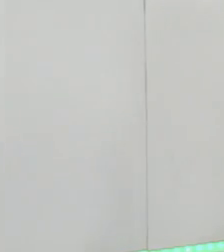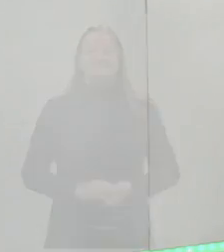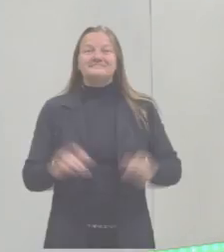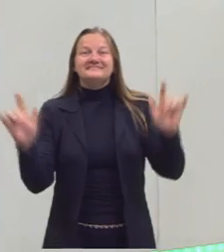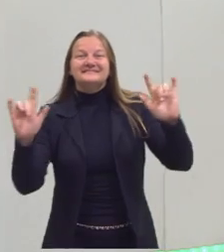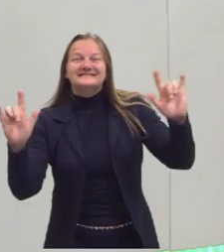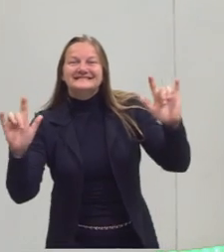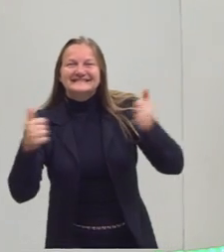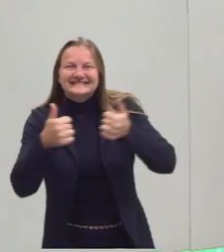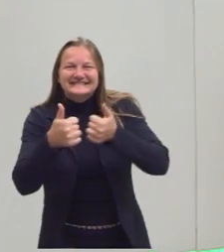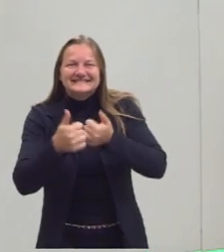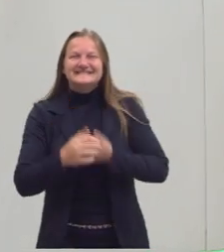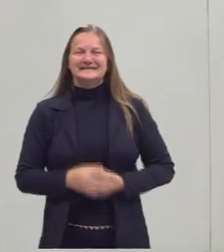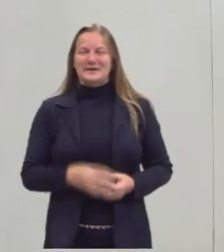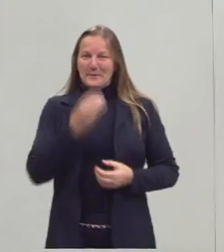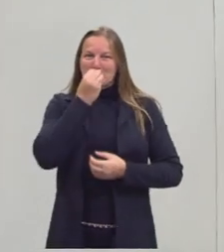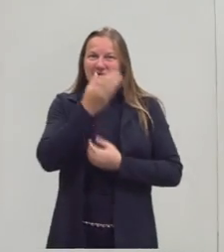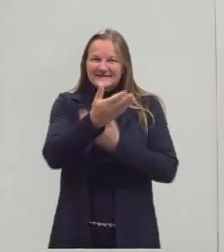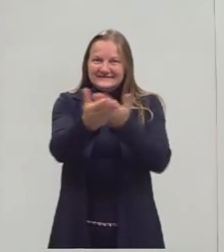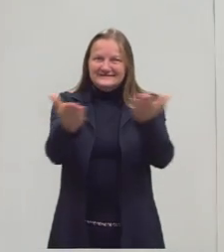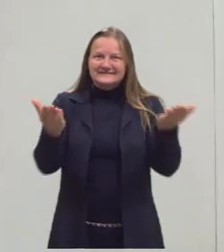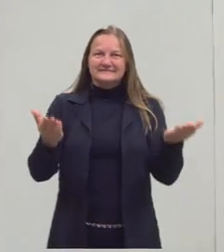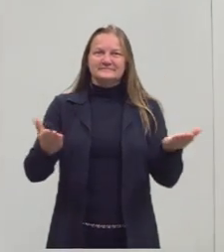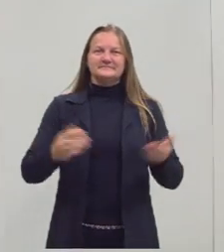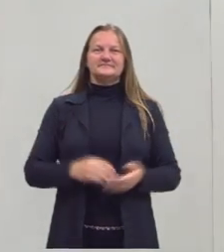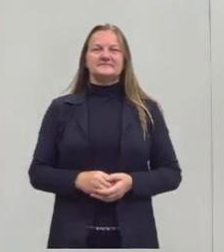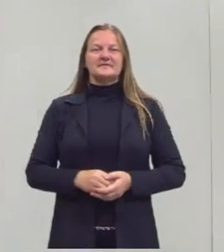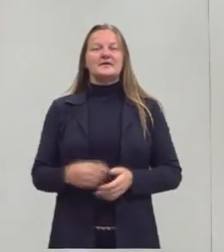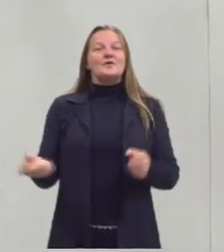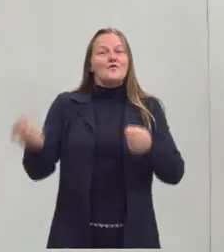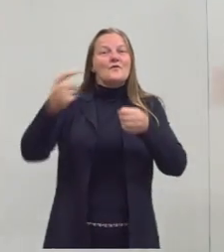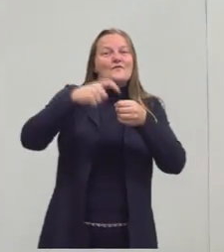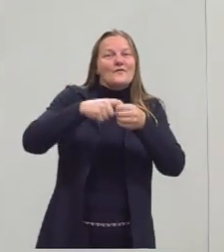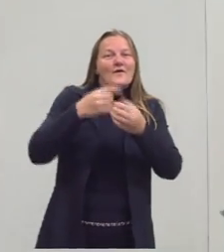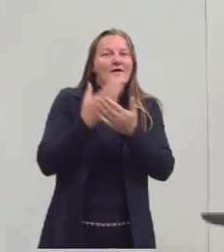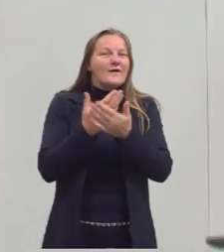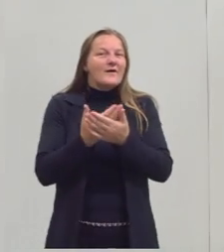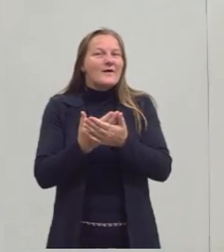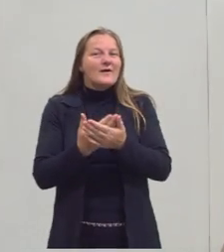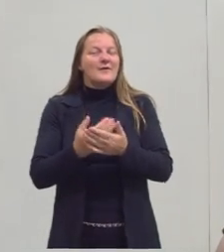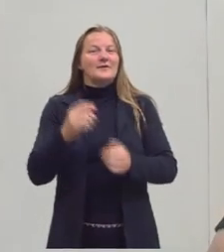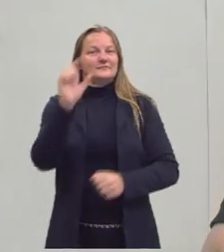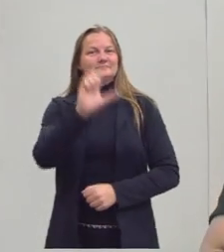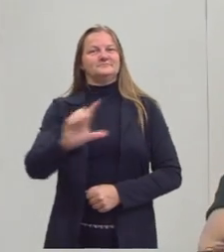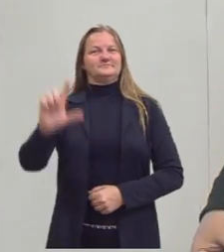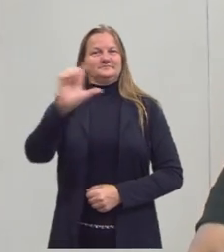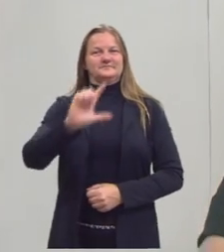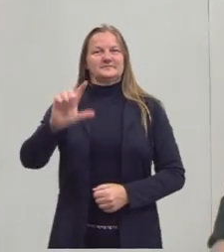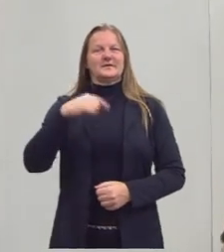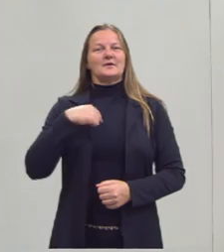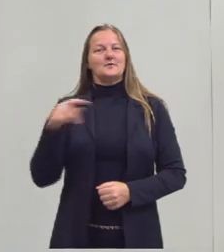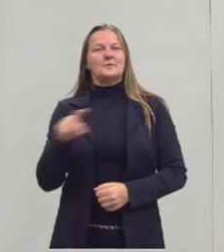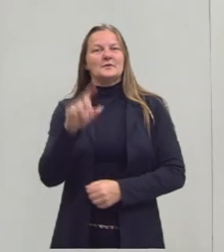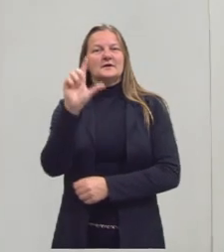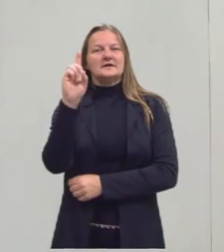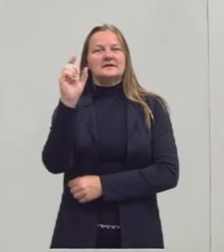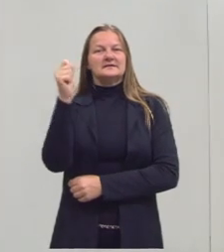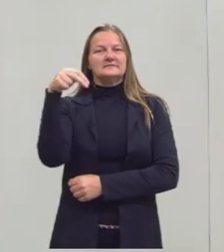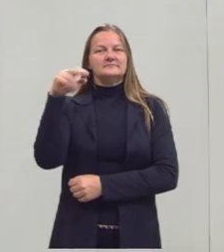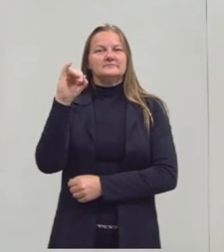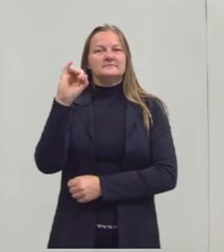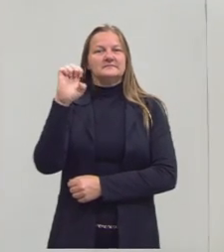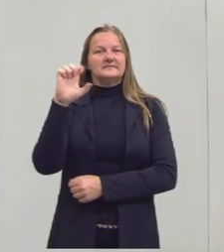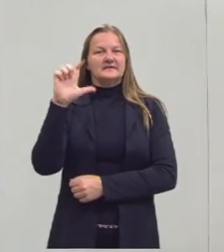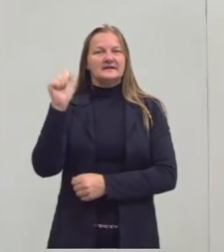Olá pessoal, tudo bem com vocês? Vamos retornando para a nossa aula de literatura. Eu sou a professora Daniela dos